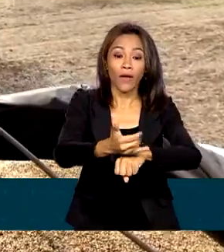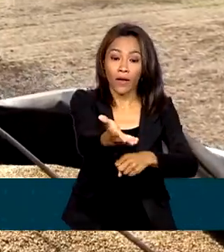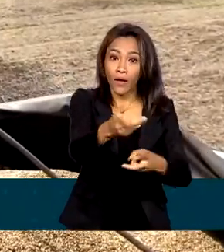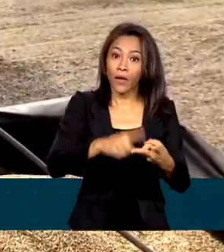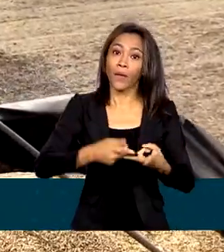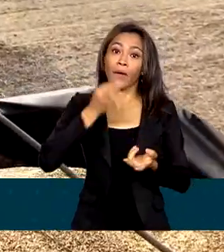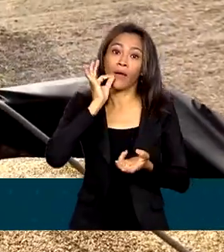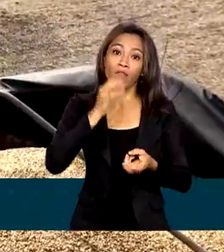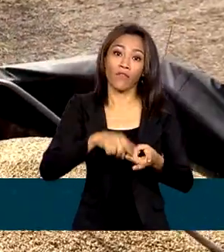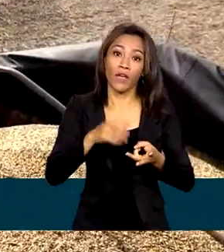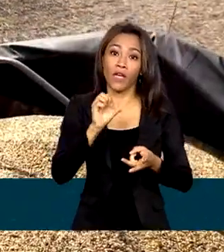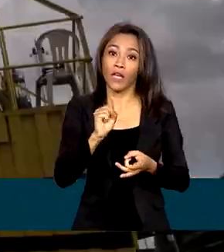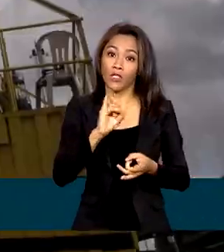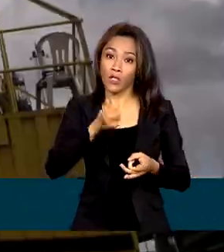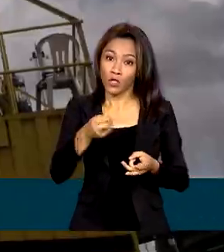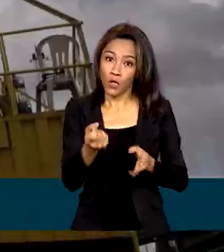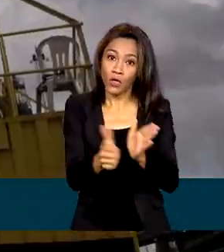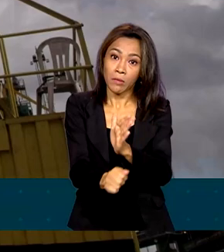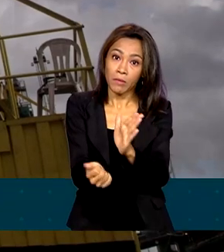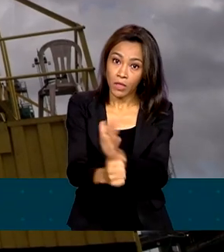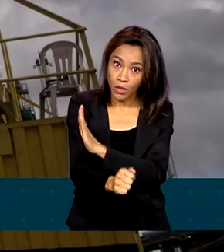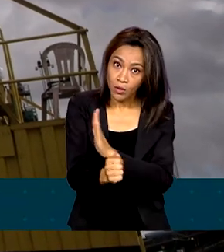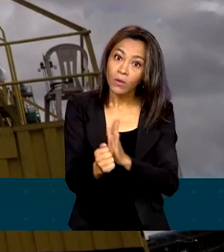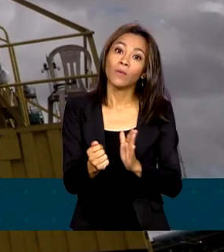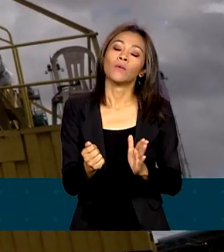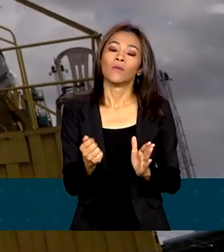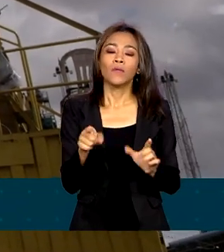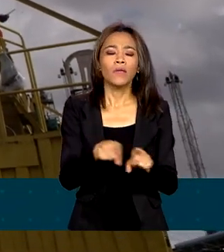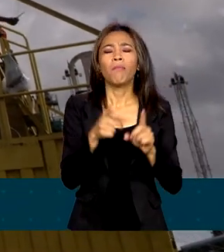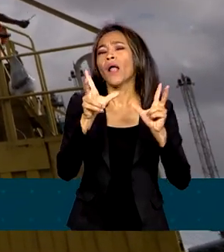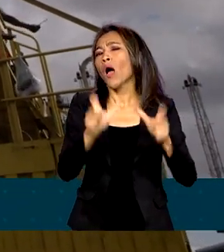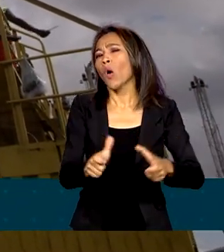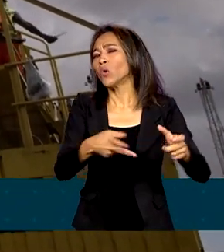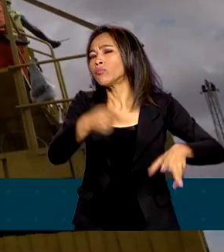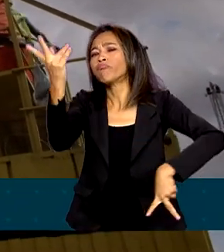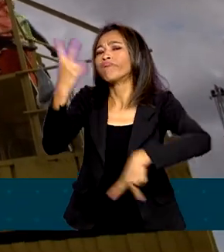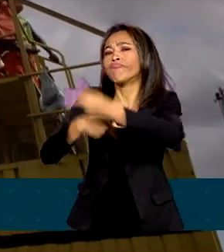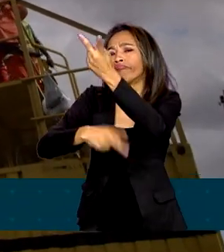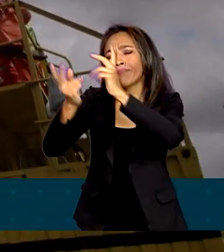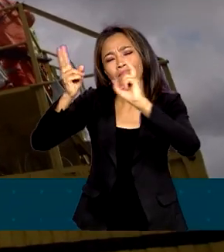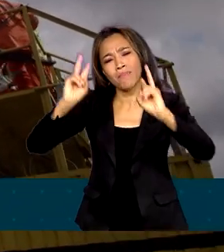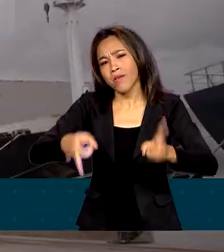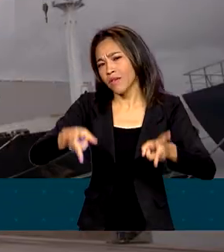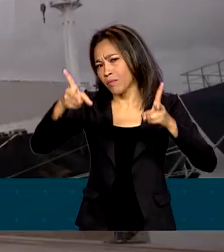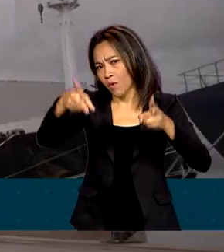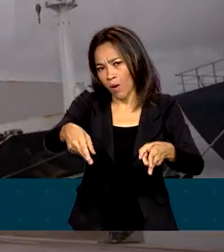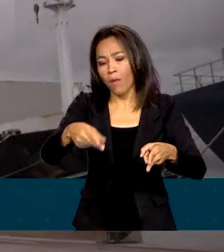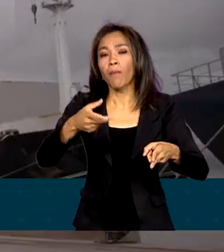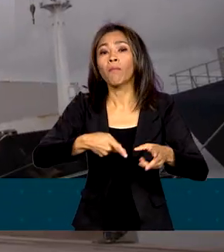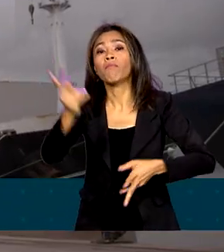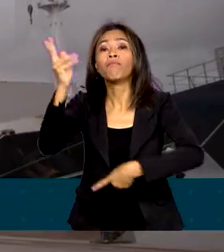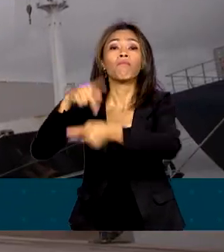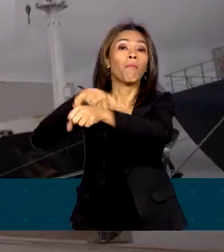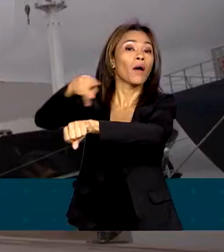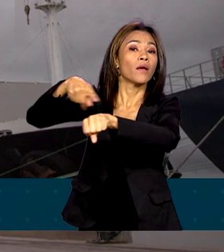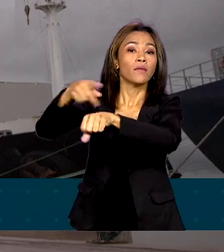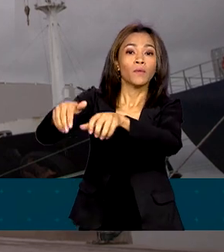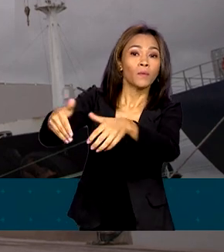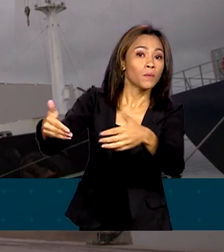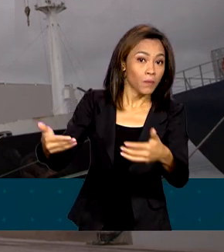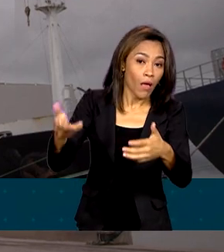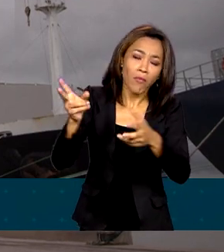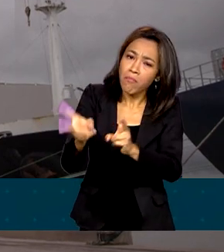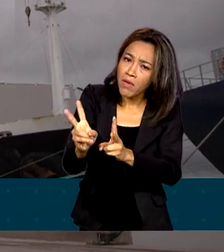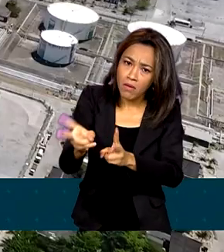o café e a soja e também o milho. E em relação aos destinos, nós podemos falar a mesma coisa. Os destinos também continuam